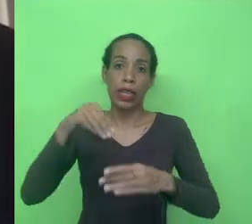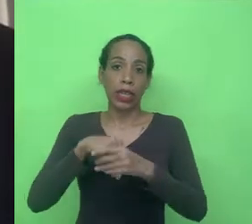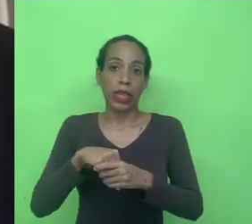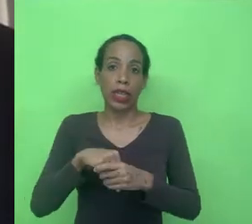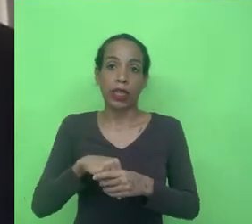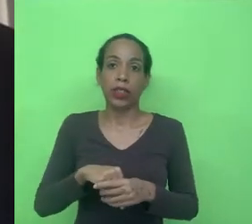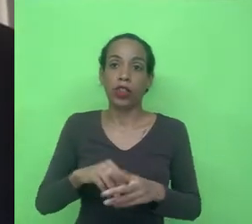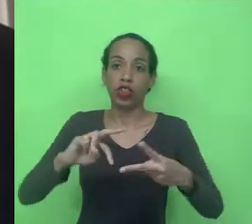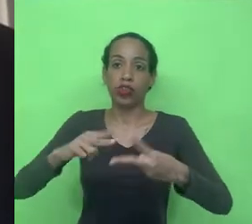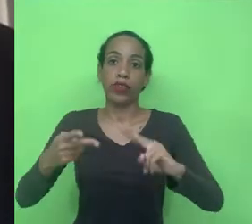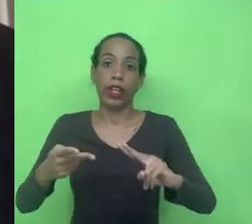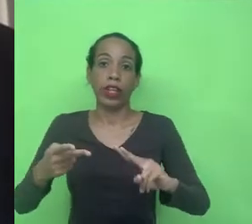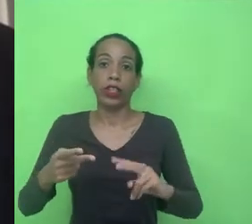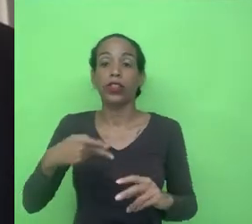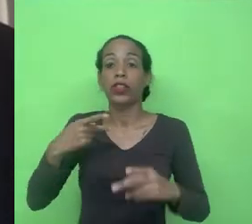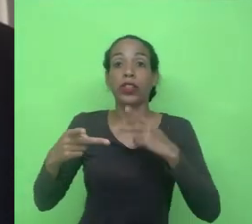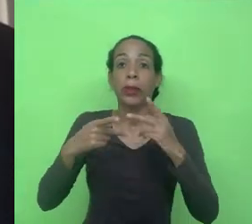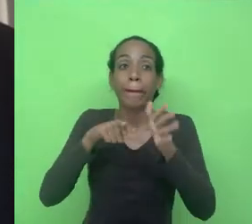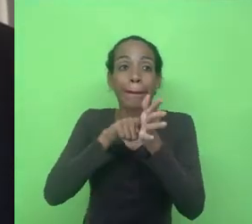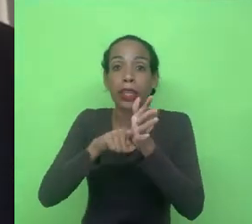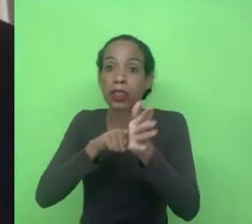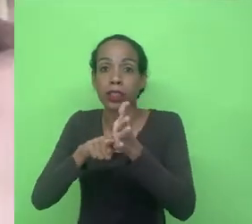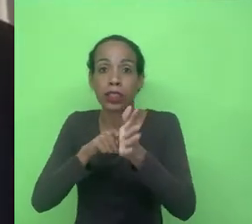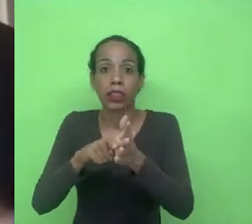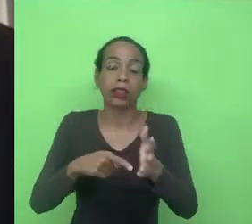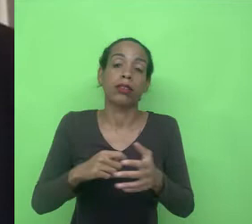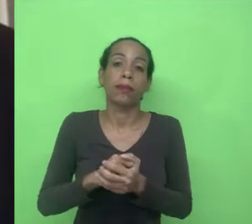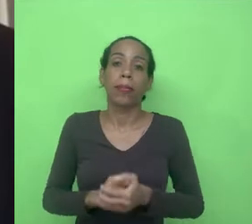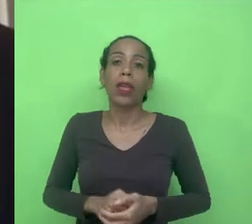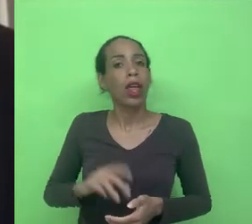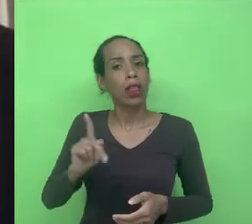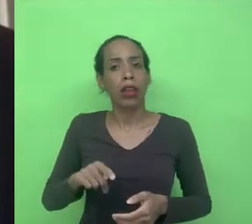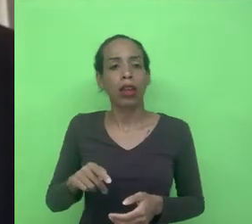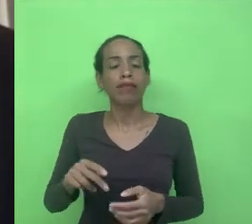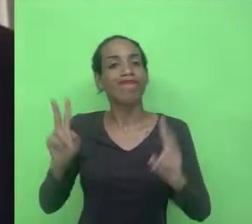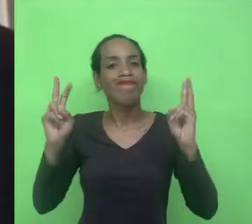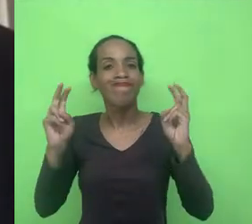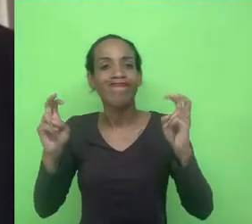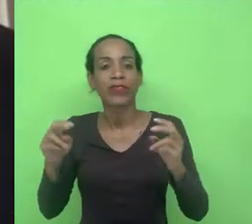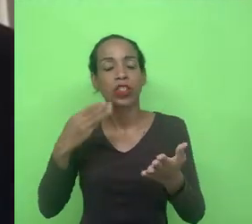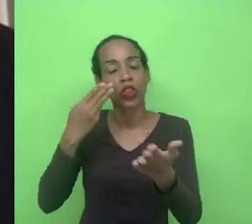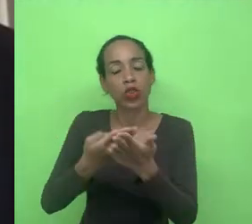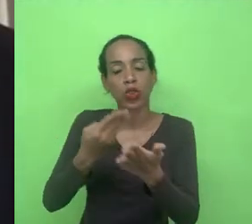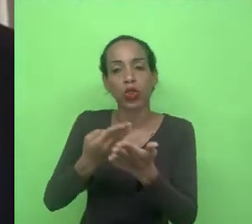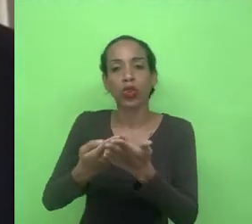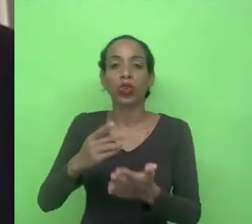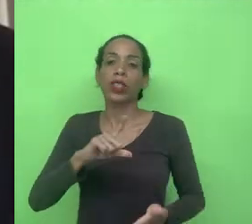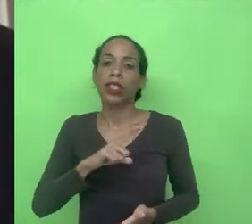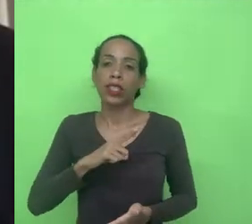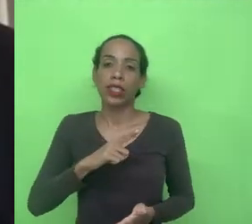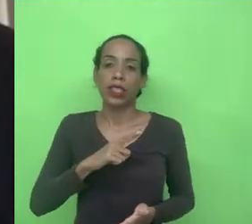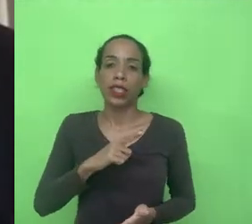diferenciado quando a gente vai buscar essas associações então nesse contexto aí que eu estou estudando ele tem tem